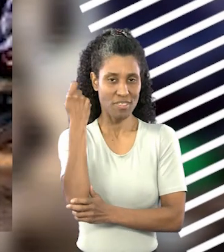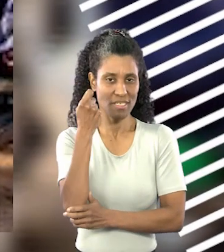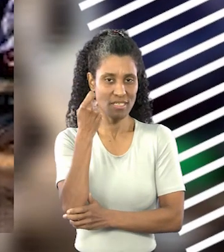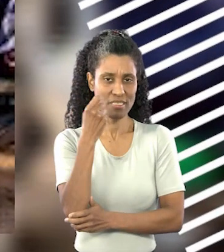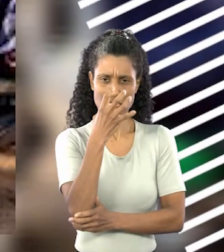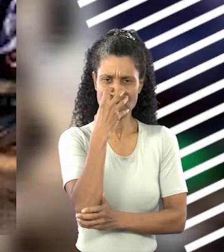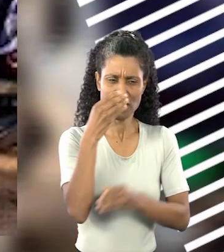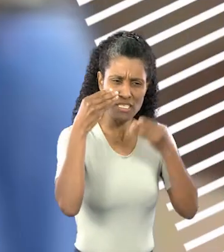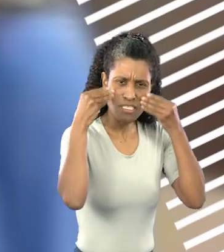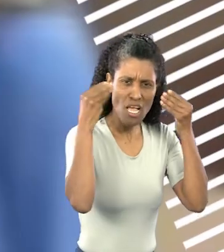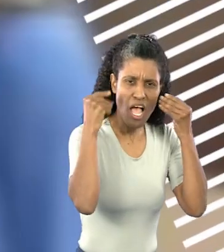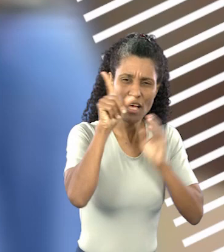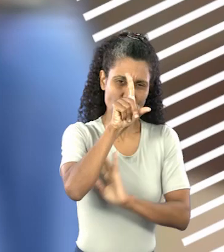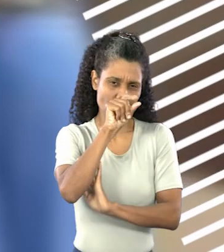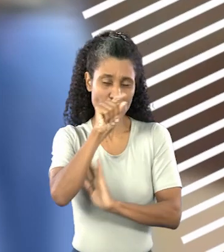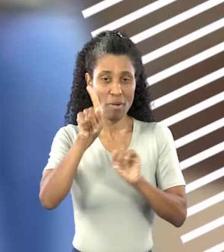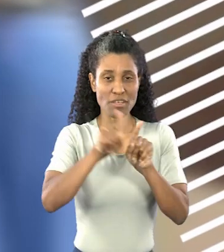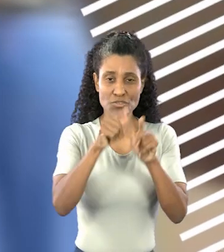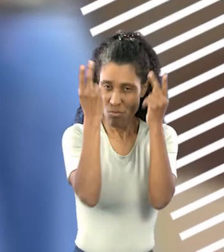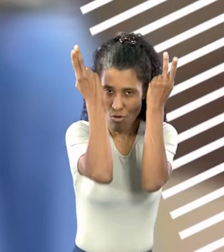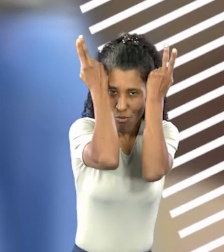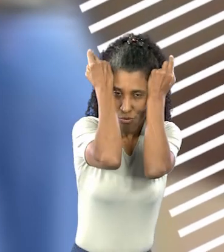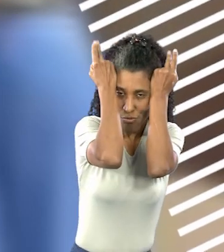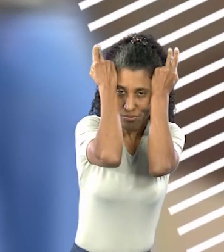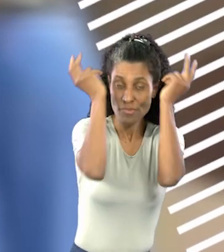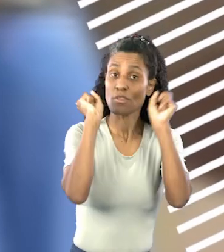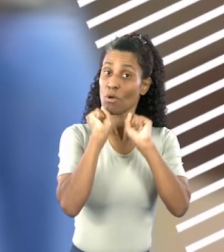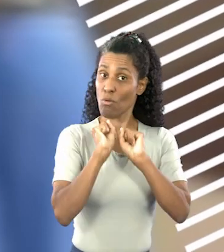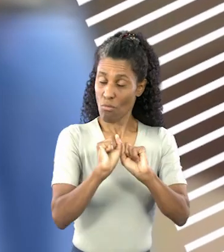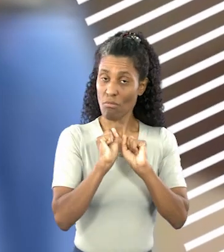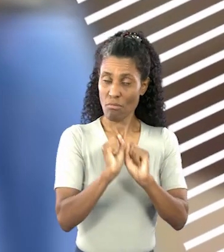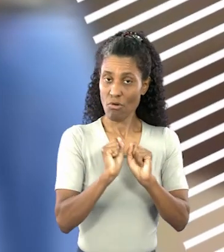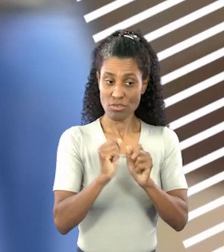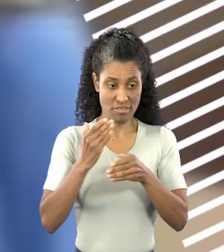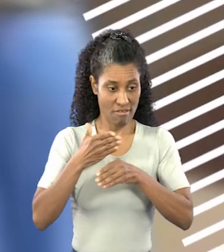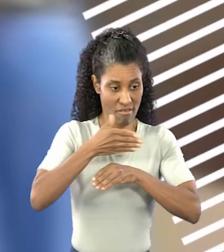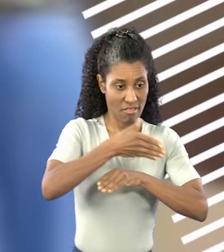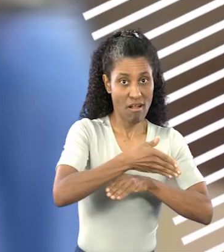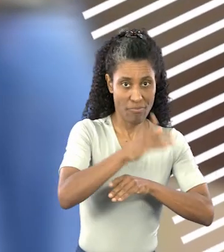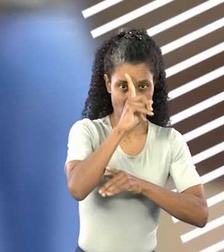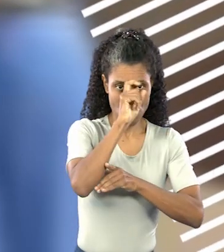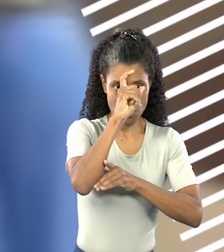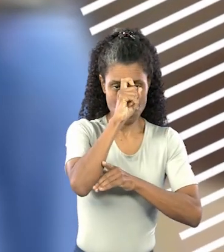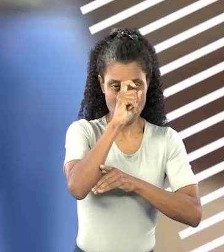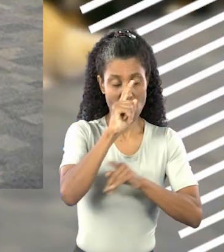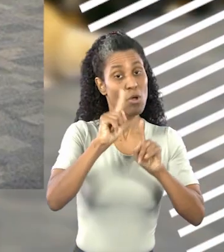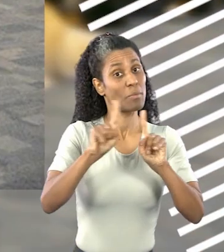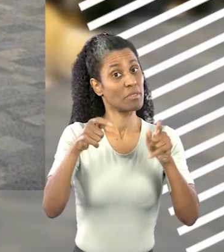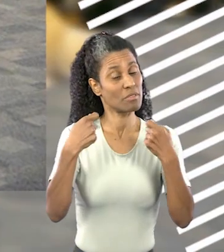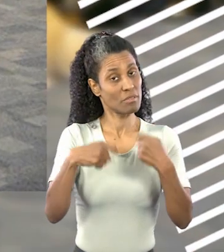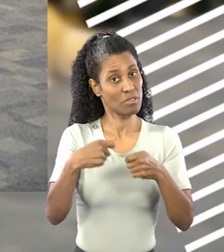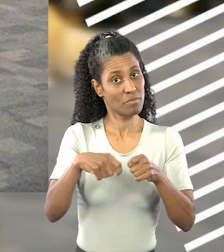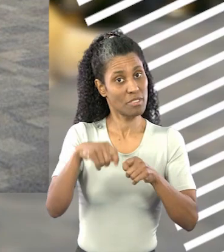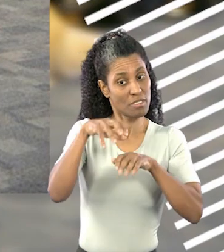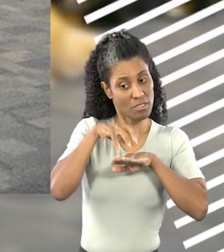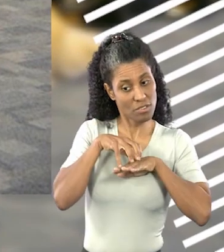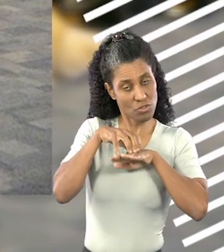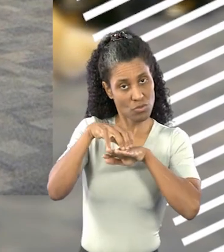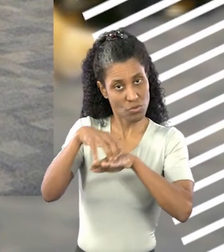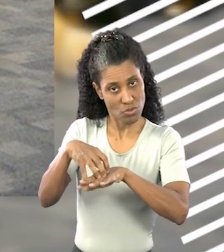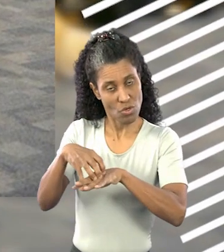Cães, gatos, pássaros e coelhos, por exemplo, podem ingressar, desde que sejam